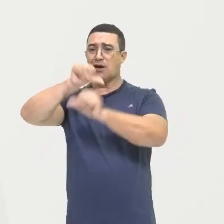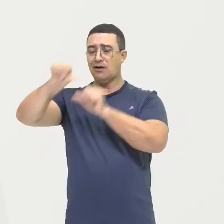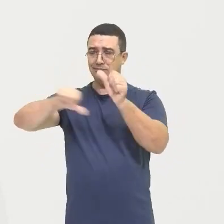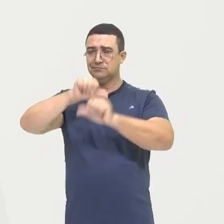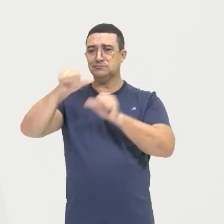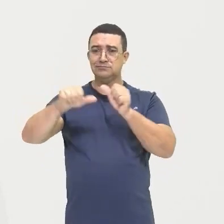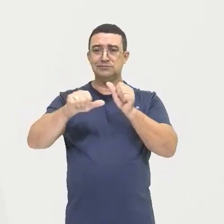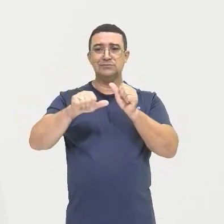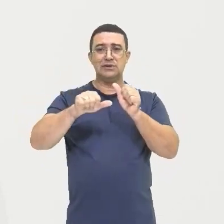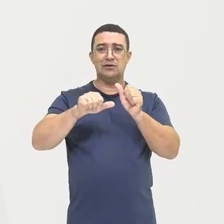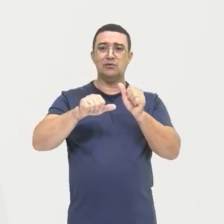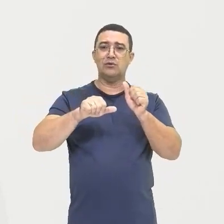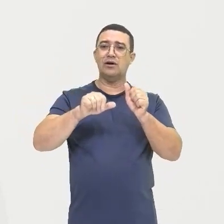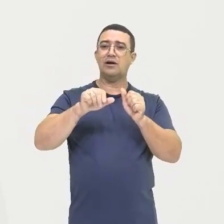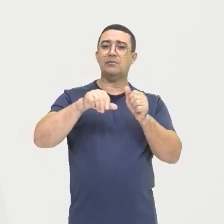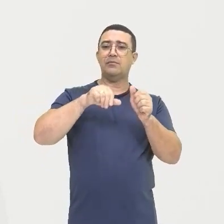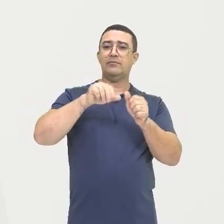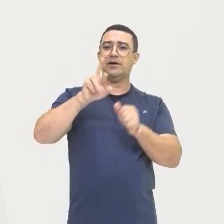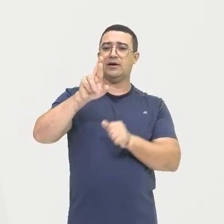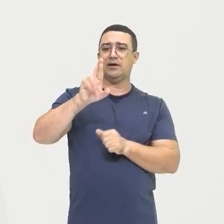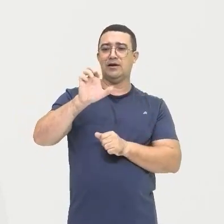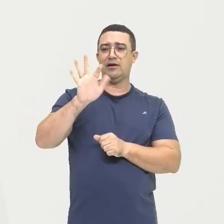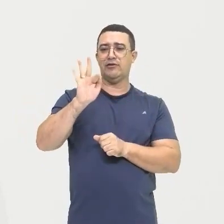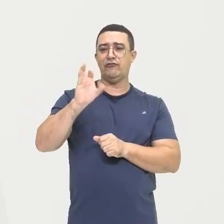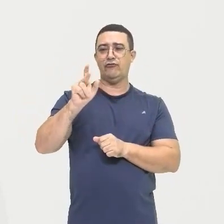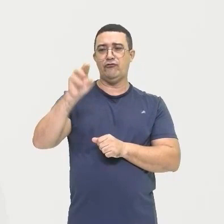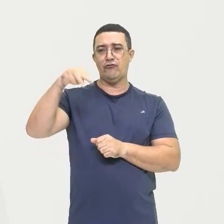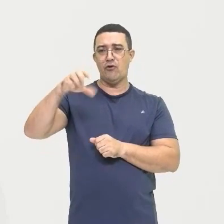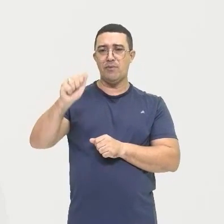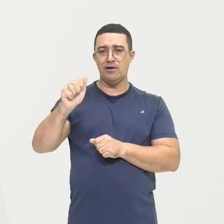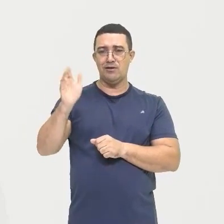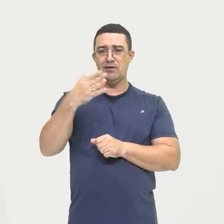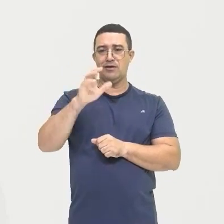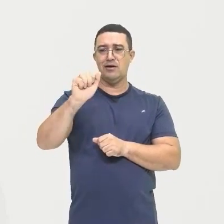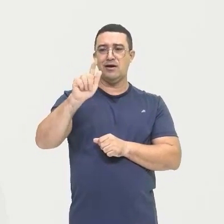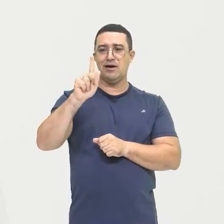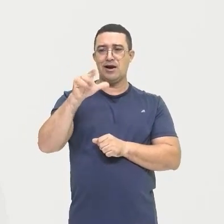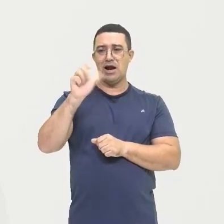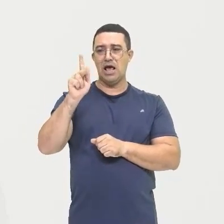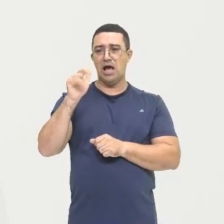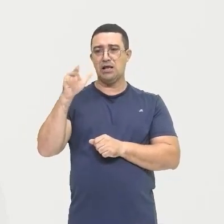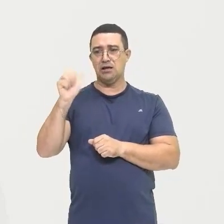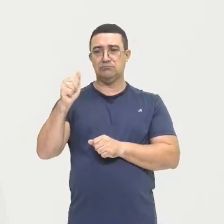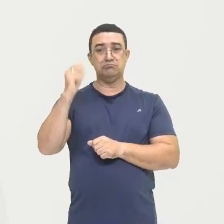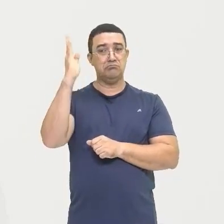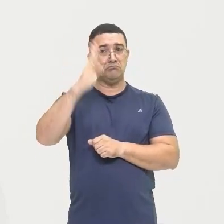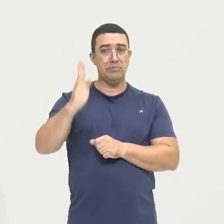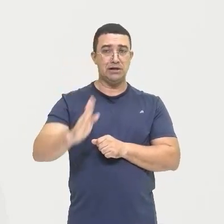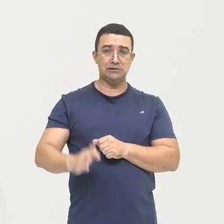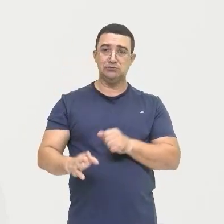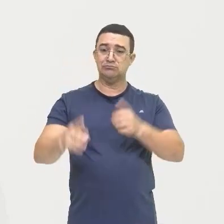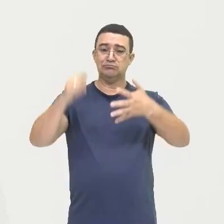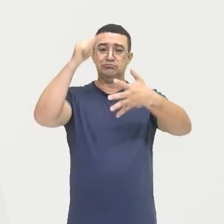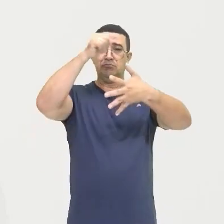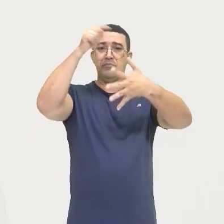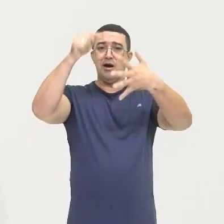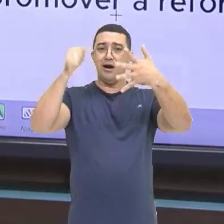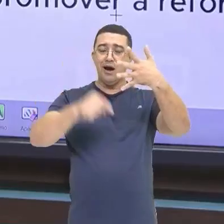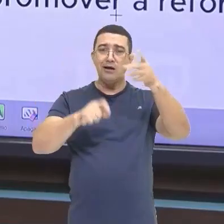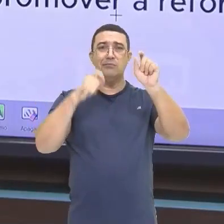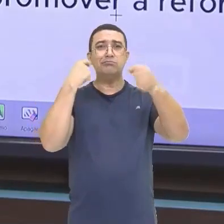Relacionados A reforma agrária Brasileira Então todas essas questões Que precisam Ser